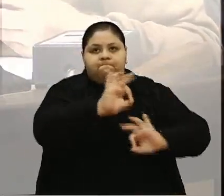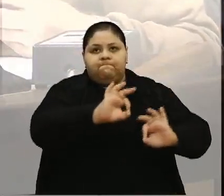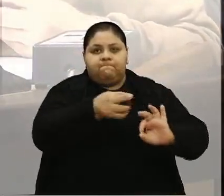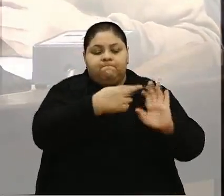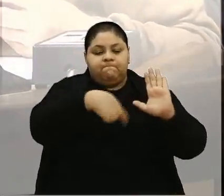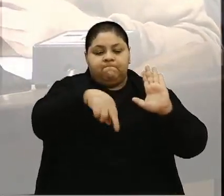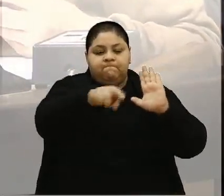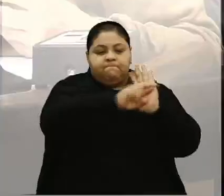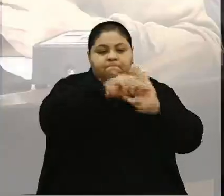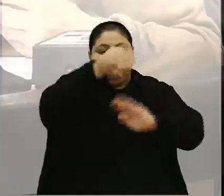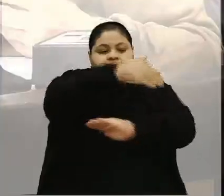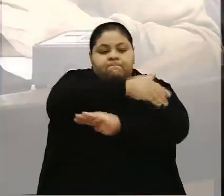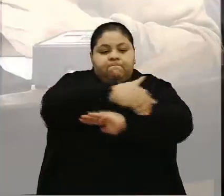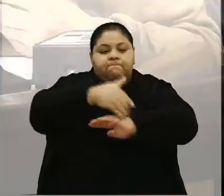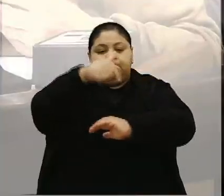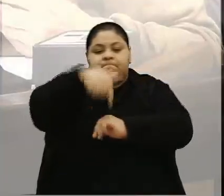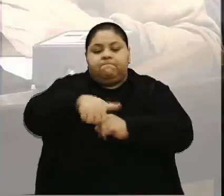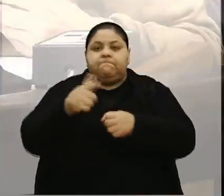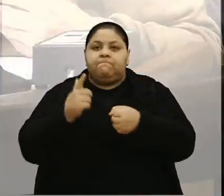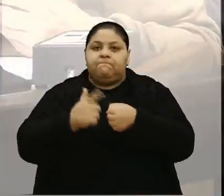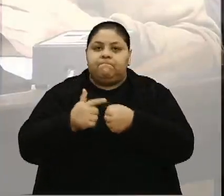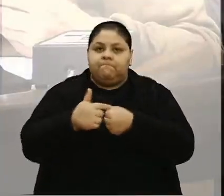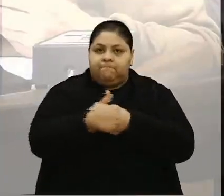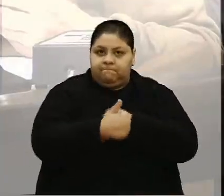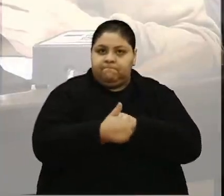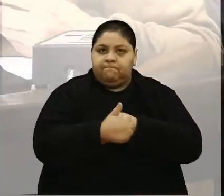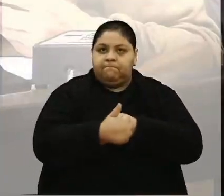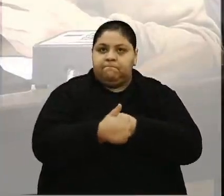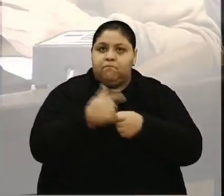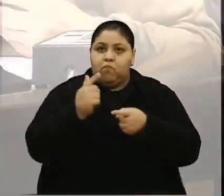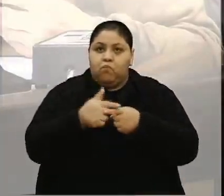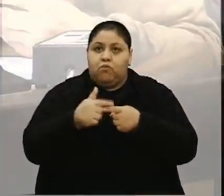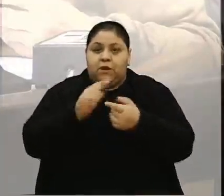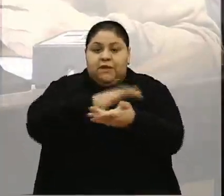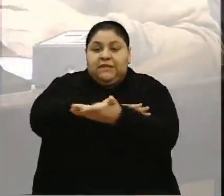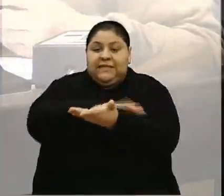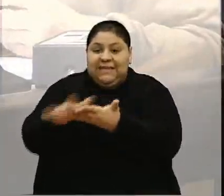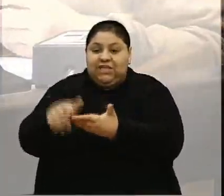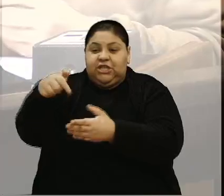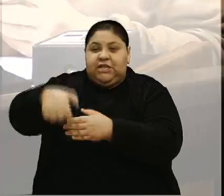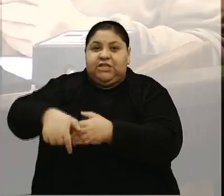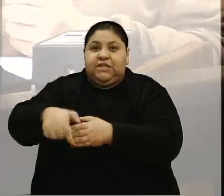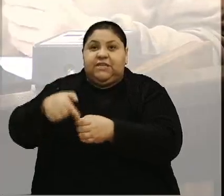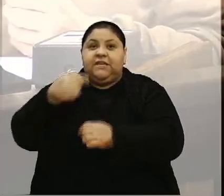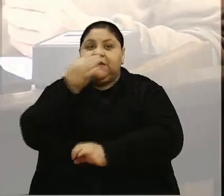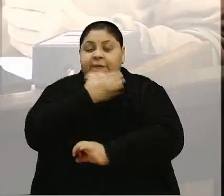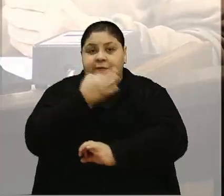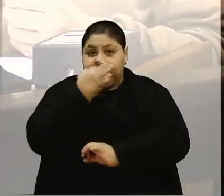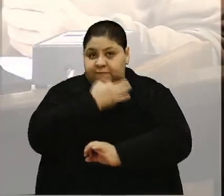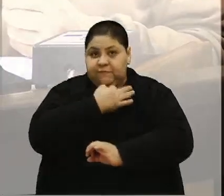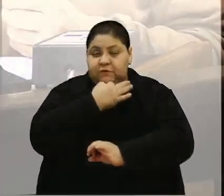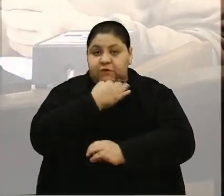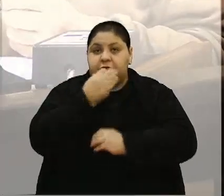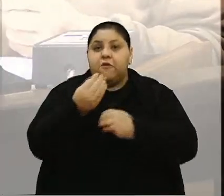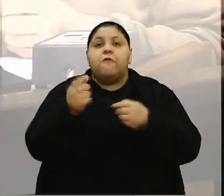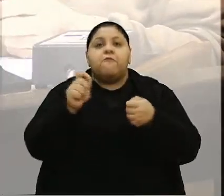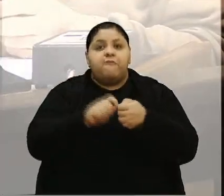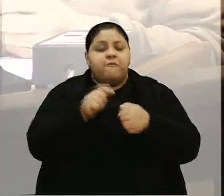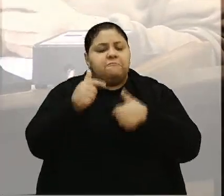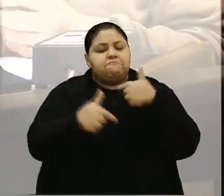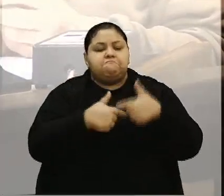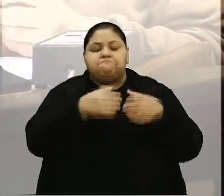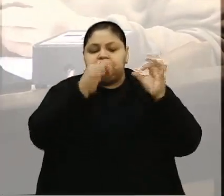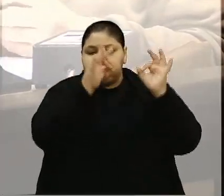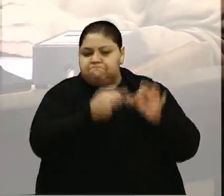vias aqui da nossa cidade em situações dessa calamidade. Tenho certeza que, como fez um trabalho de excelência à